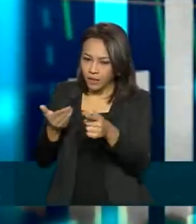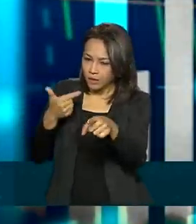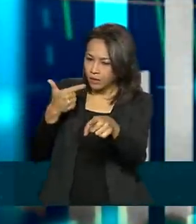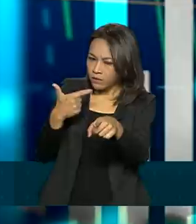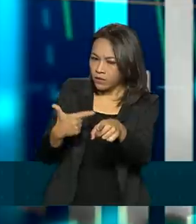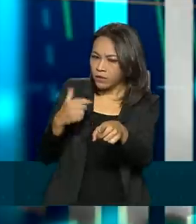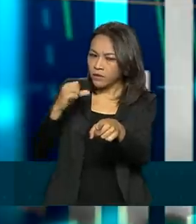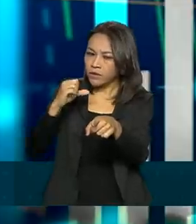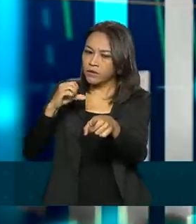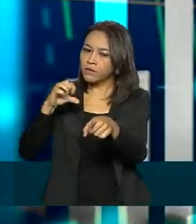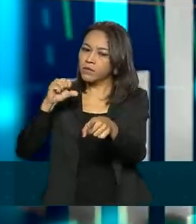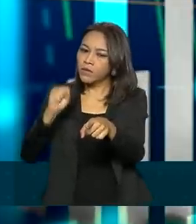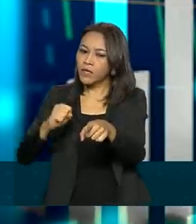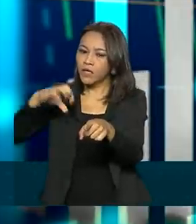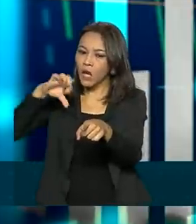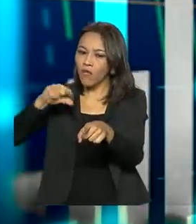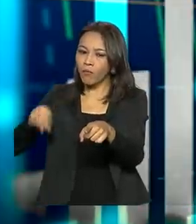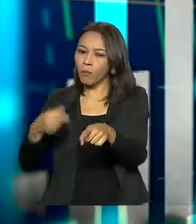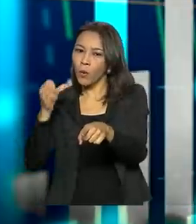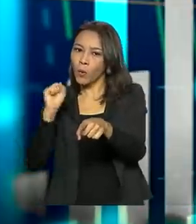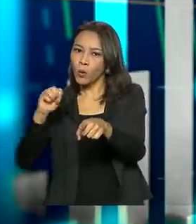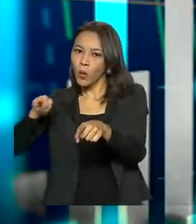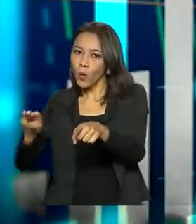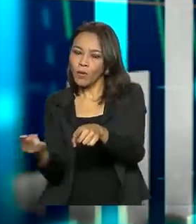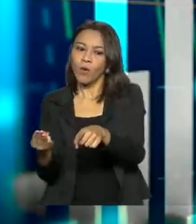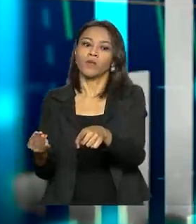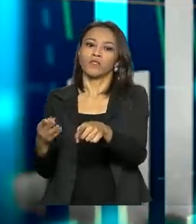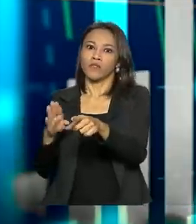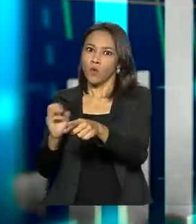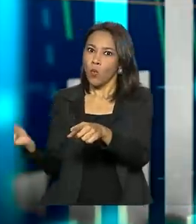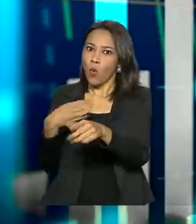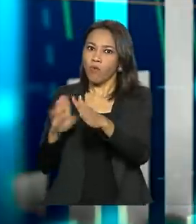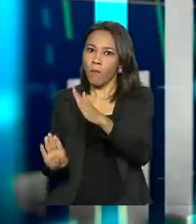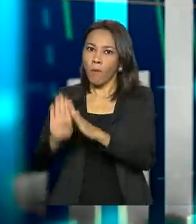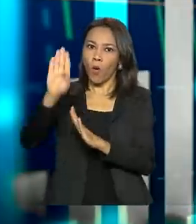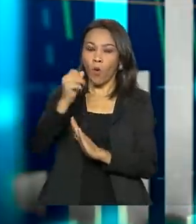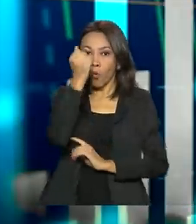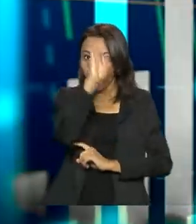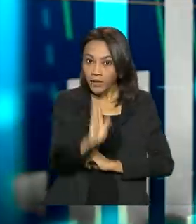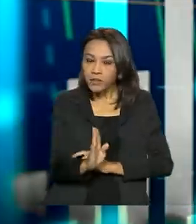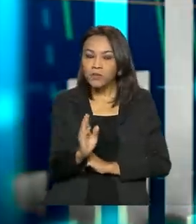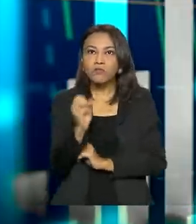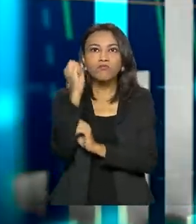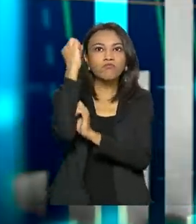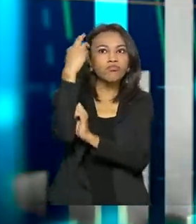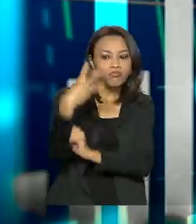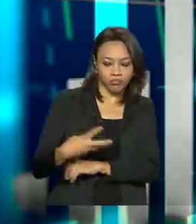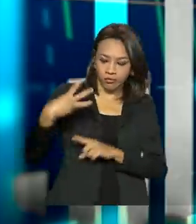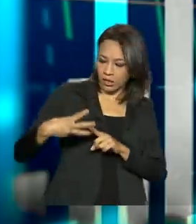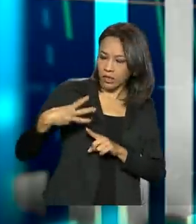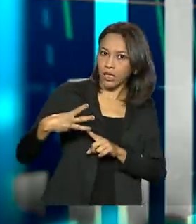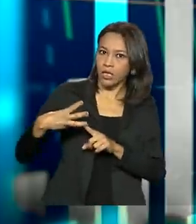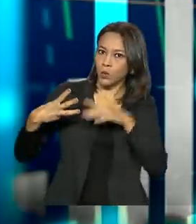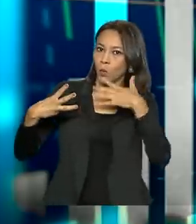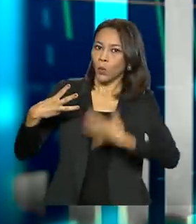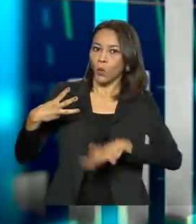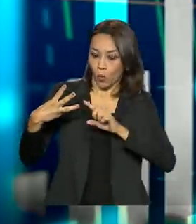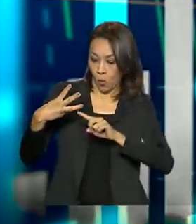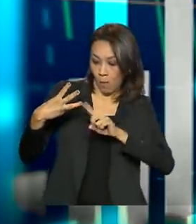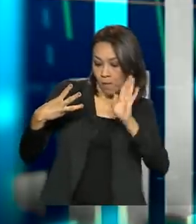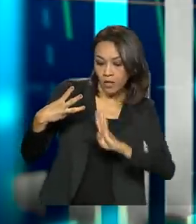para ser mais exato, o que vai ser um novo recorde. Lembrando que o Brasil já está entre os três maiores produtores de grãos do mundo e